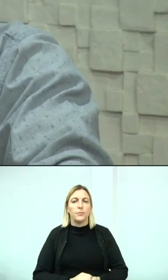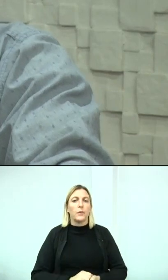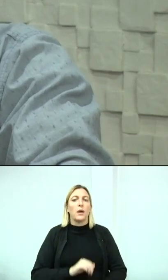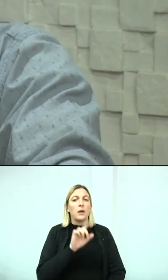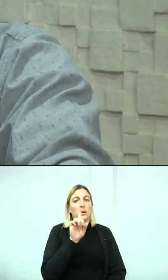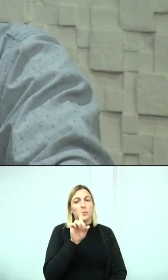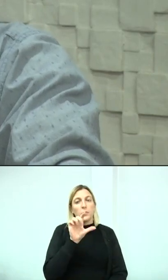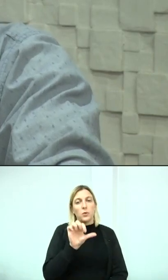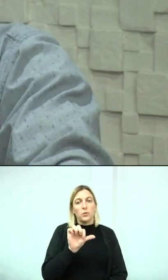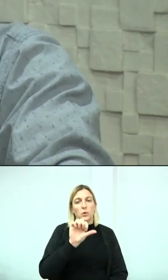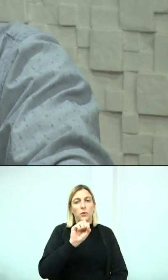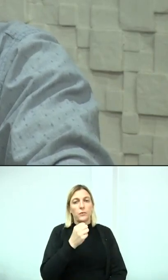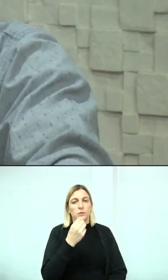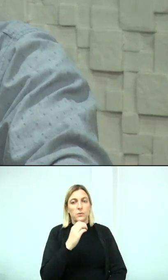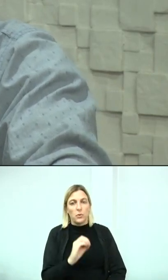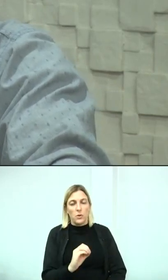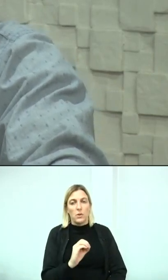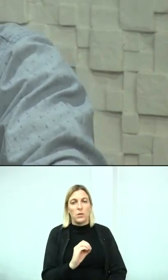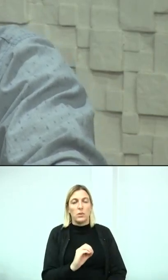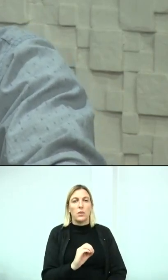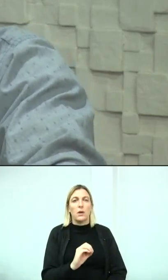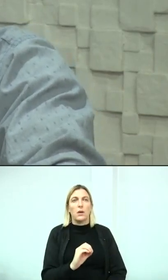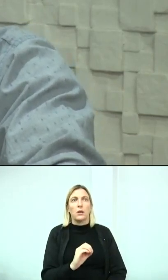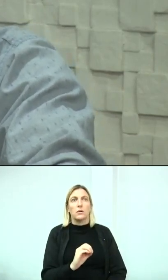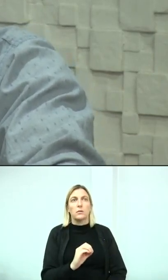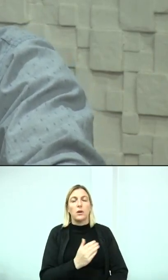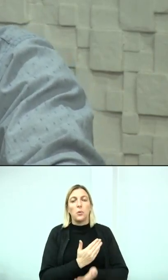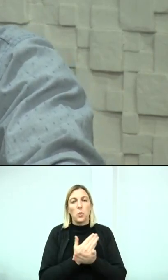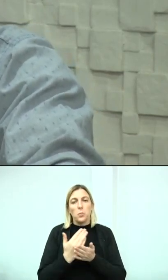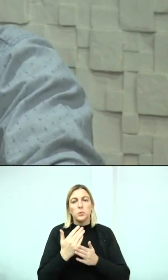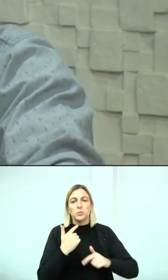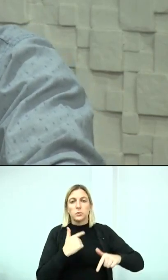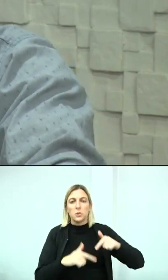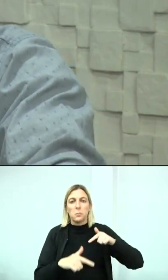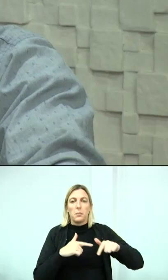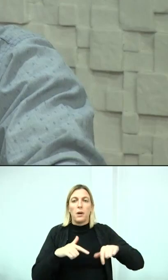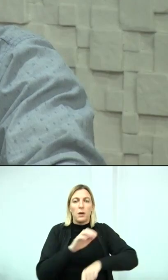como estagiário do Banco do Brasil.